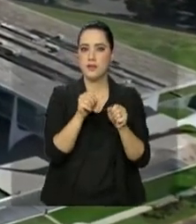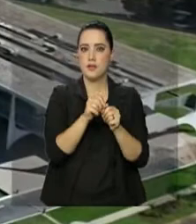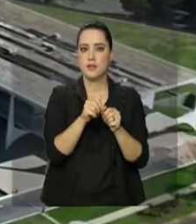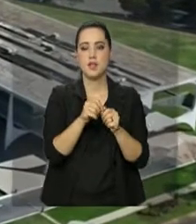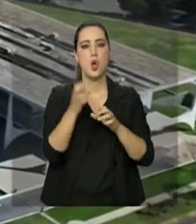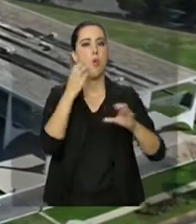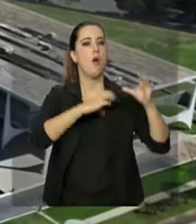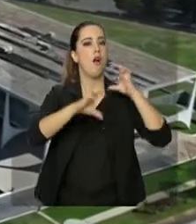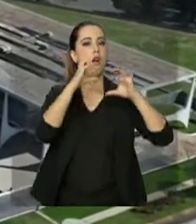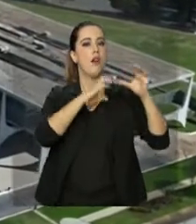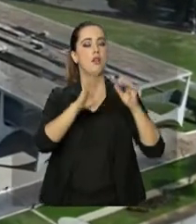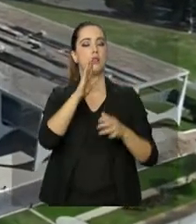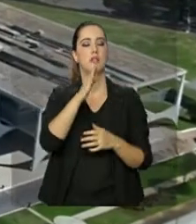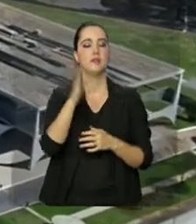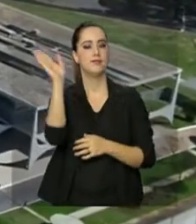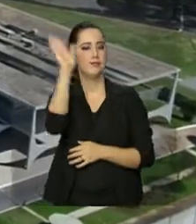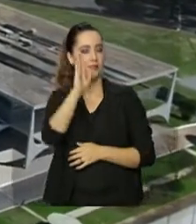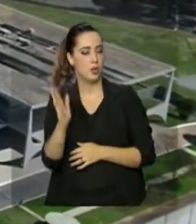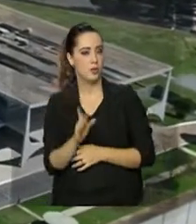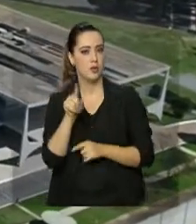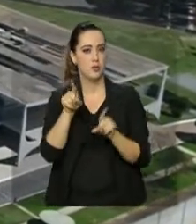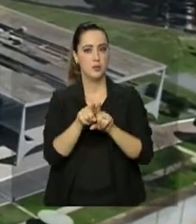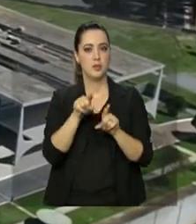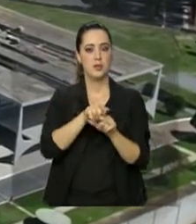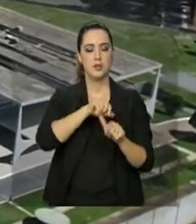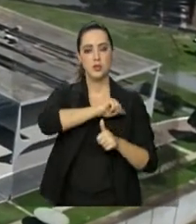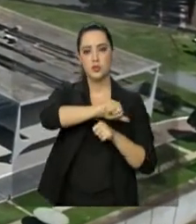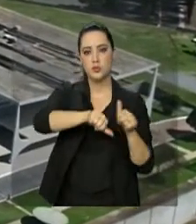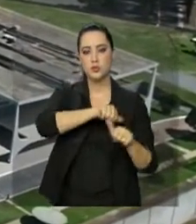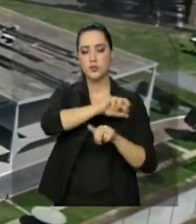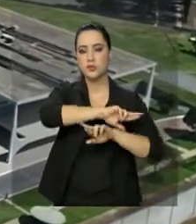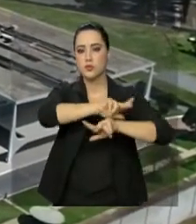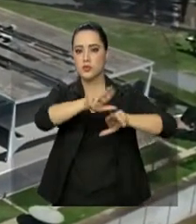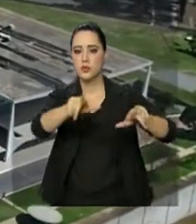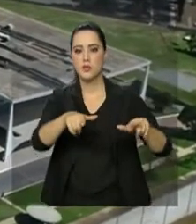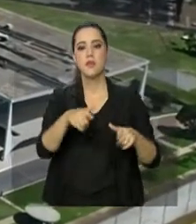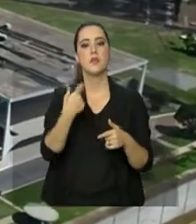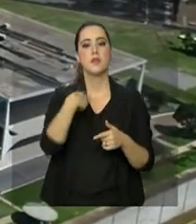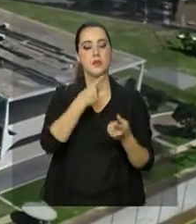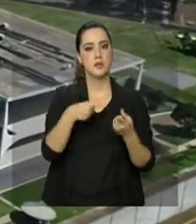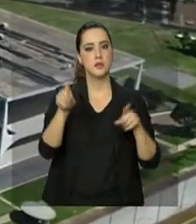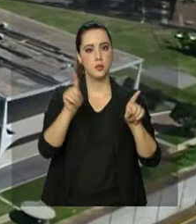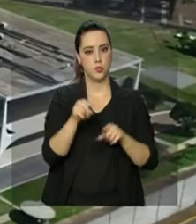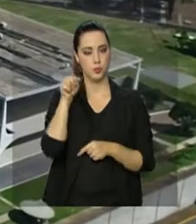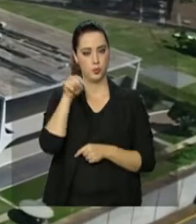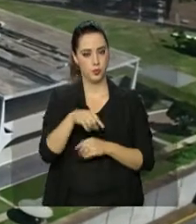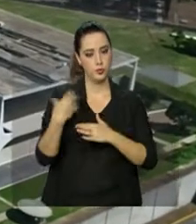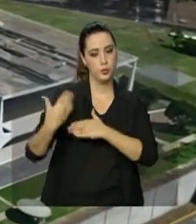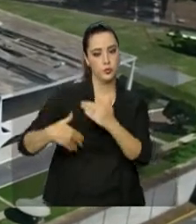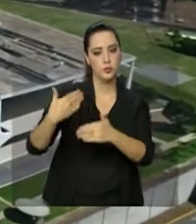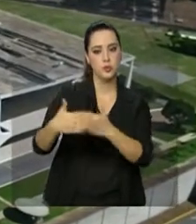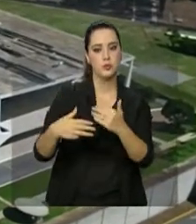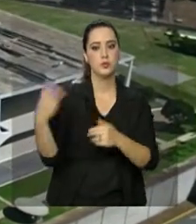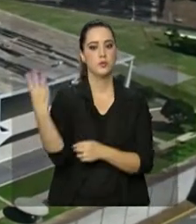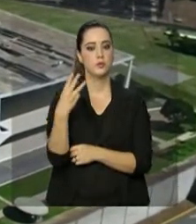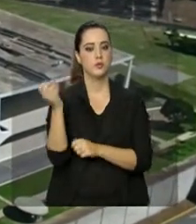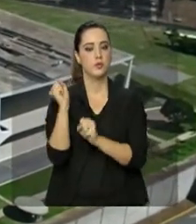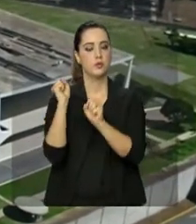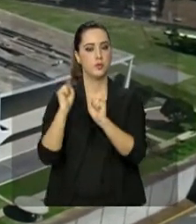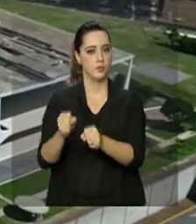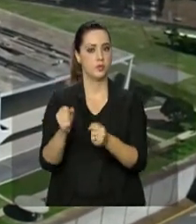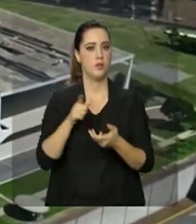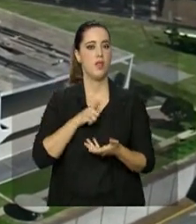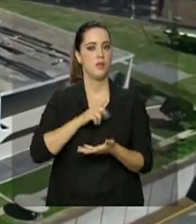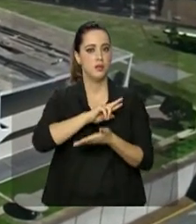nacional, outras músicas também, e algumas evoluções aqui na Praça dos Três Poderes, e sob a troca da bandeira em si,